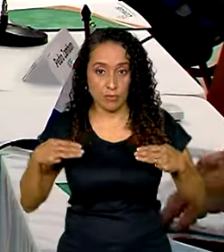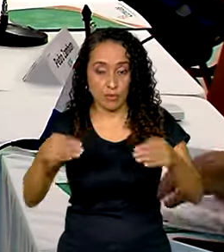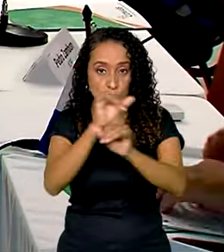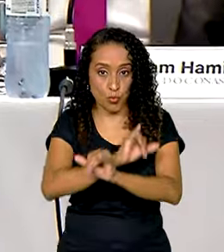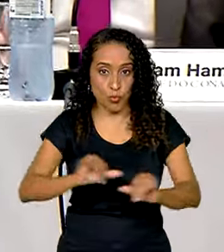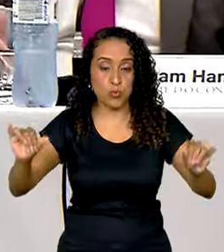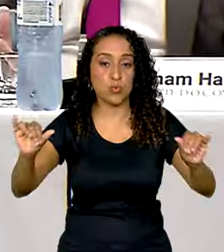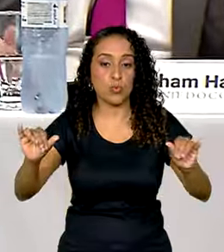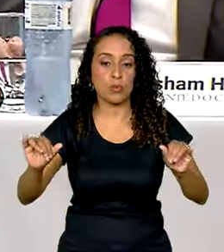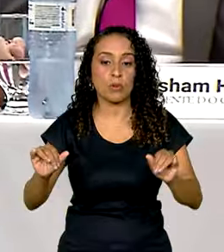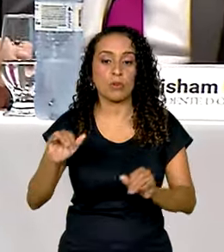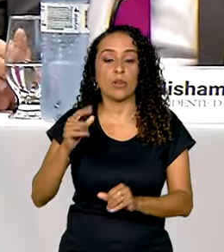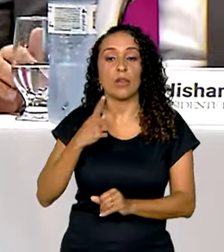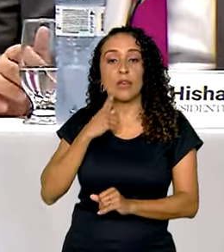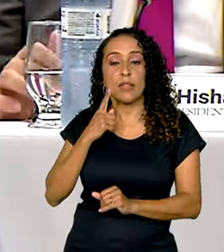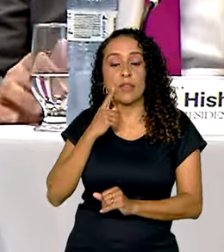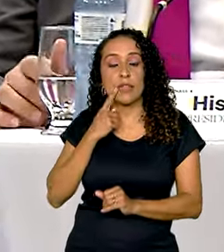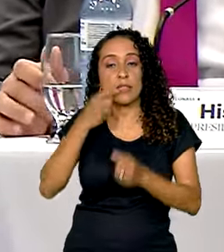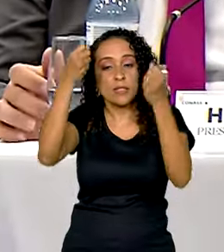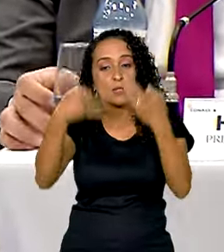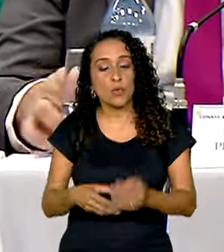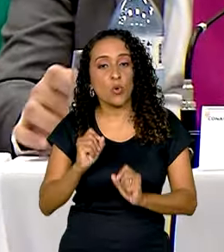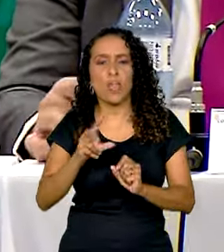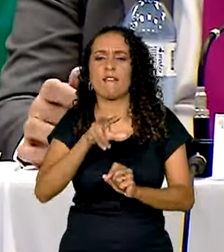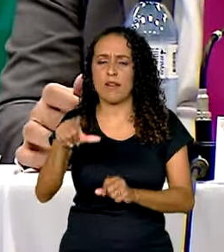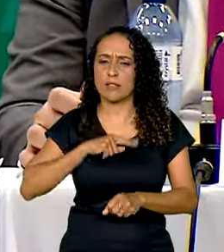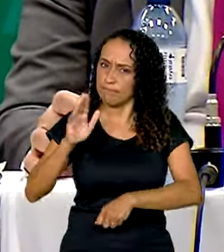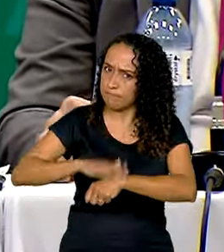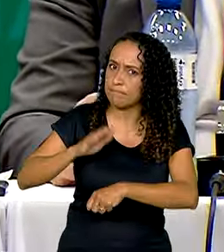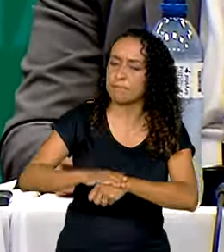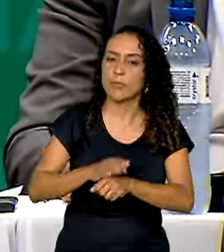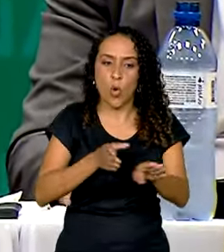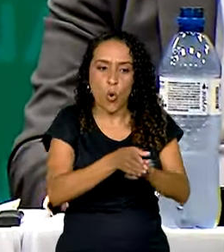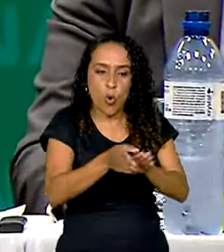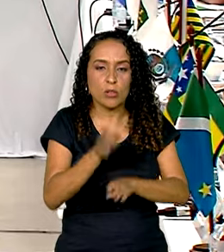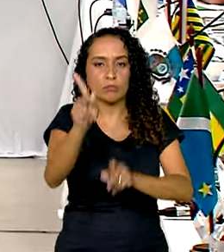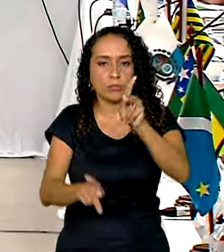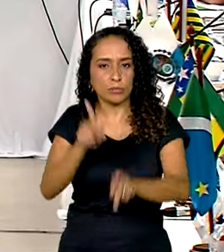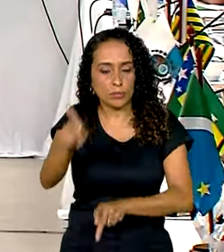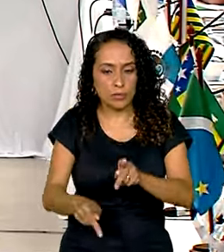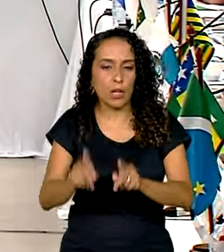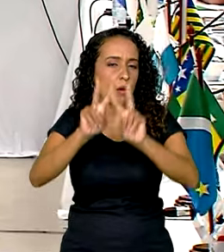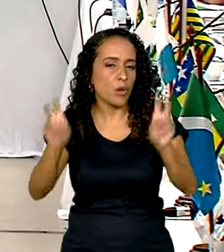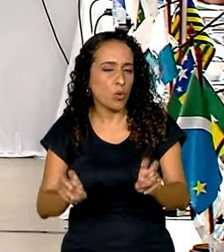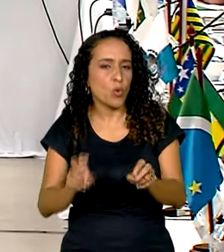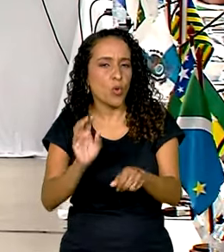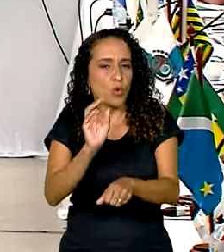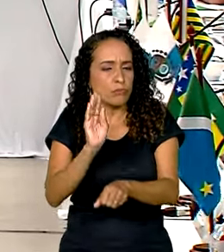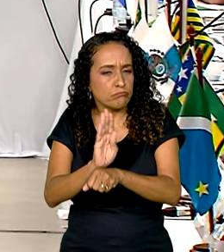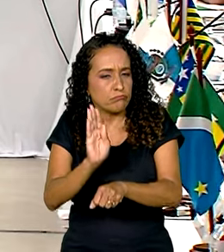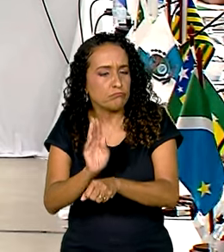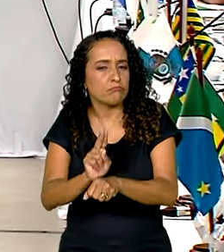mobilização, Nisia Trindade afirmou que serão realizadas ações para orientar a população sobre os cuidados para